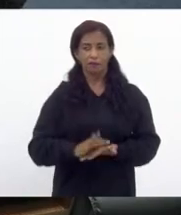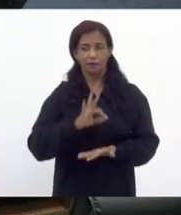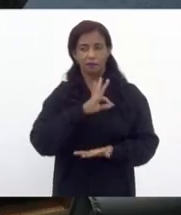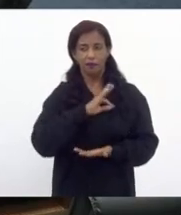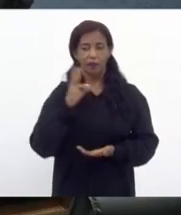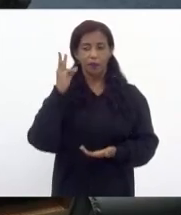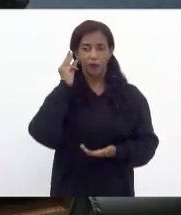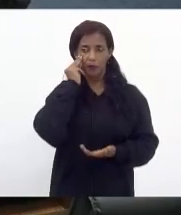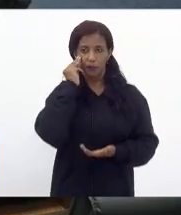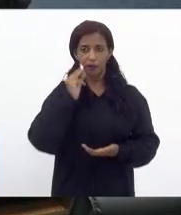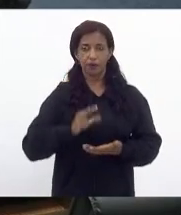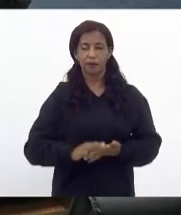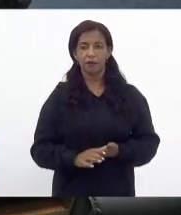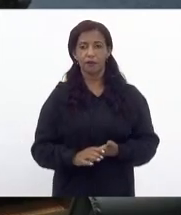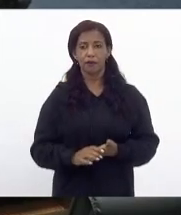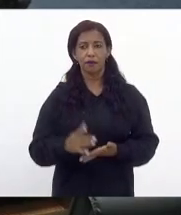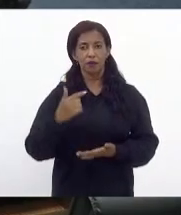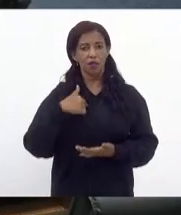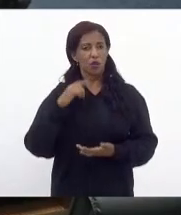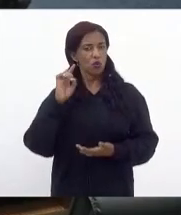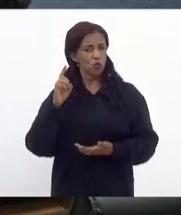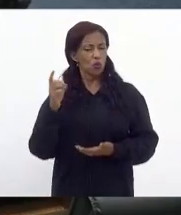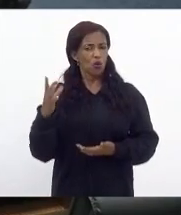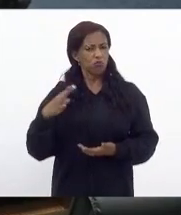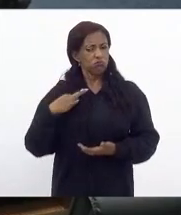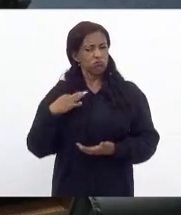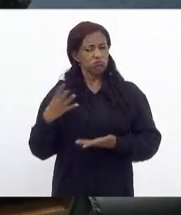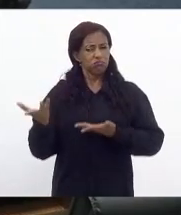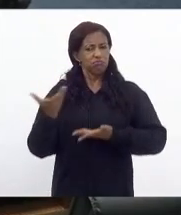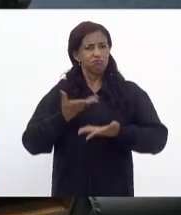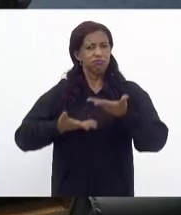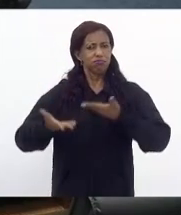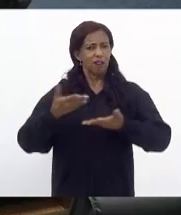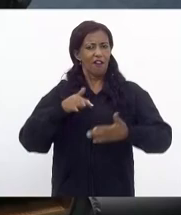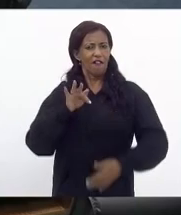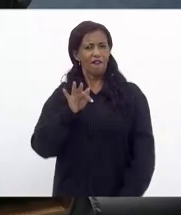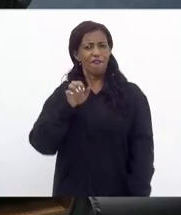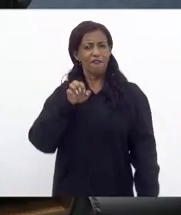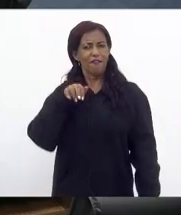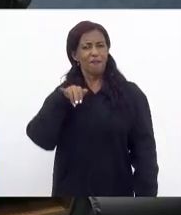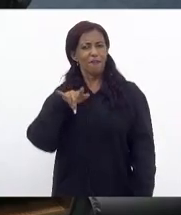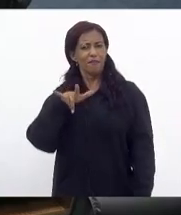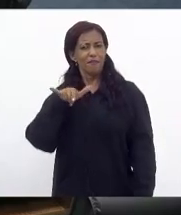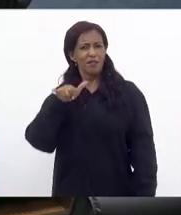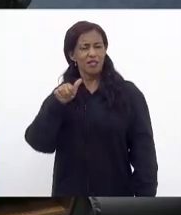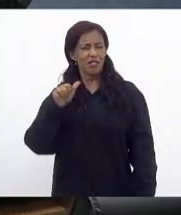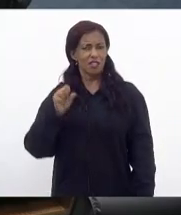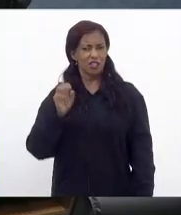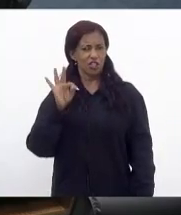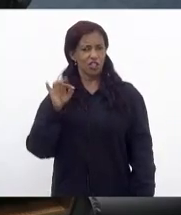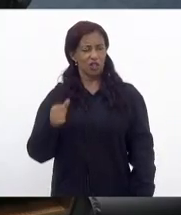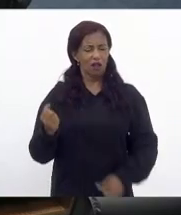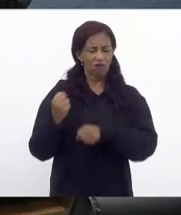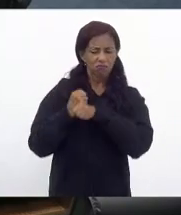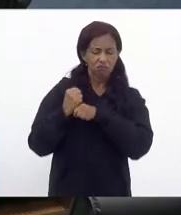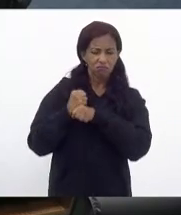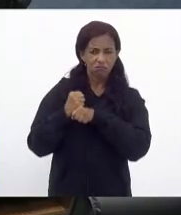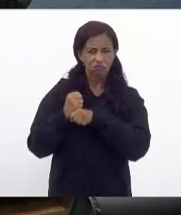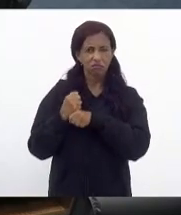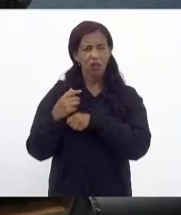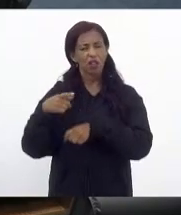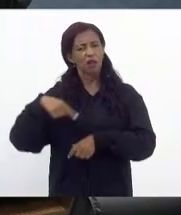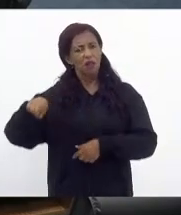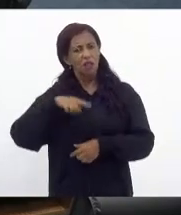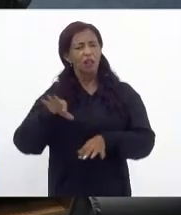Mônica Francisco eu sou um parceiro eu sou um eco feminista há muitos e muitos anos nós fizemos